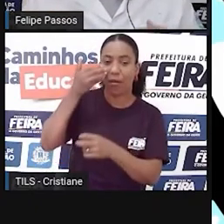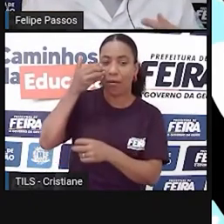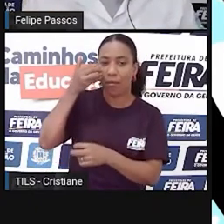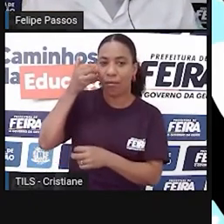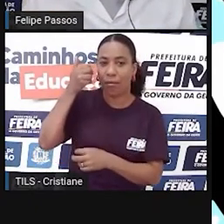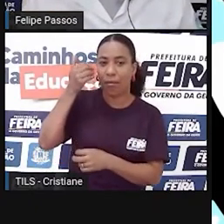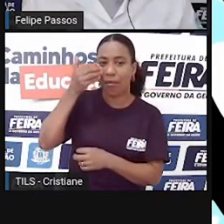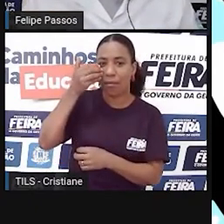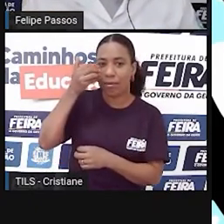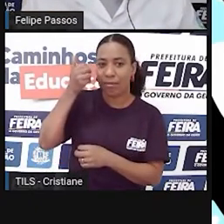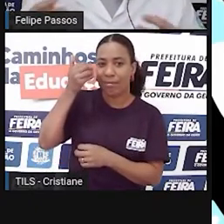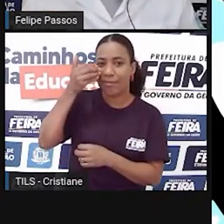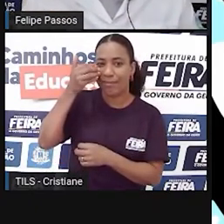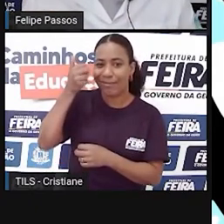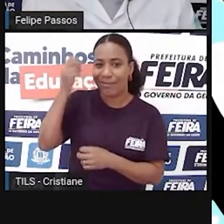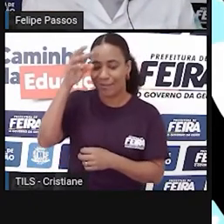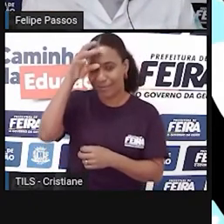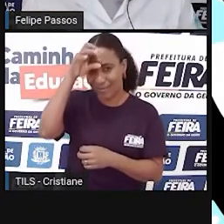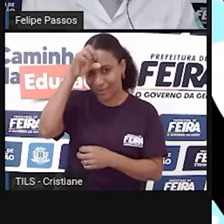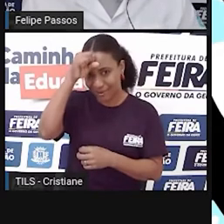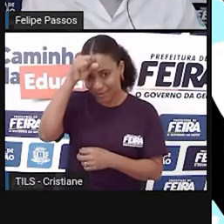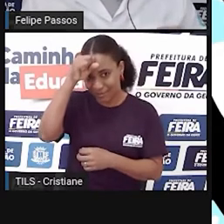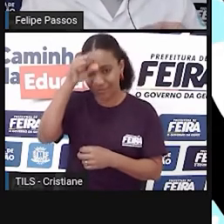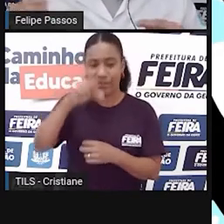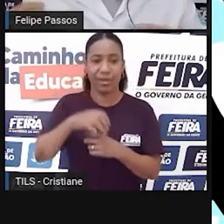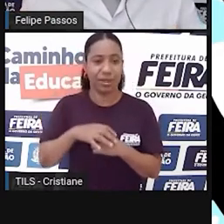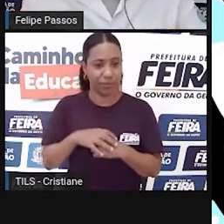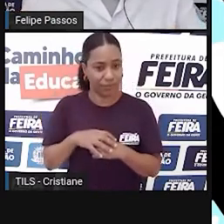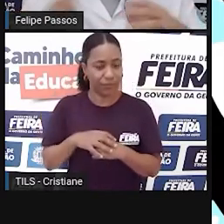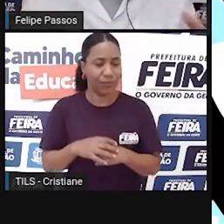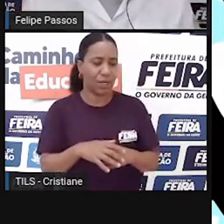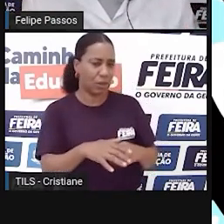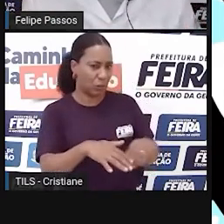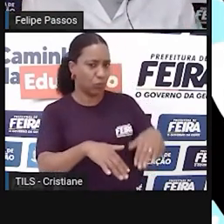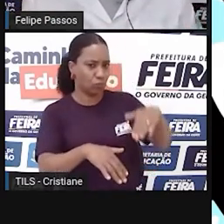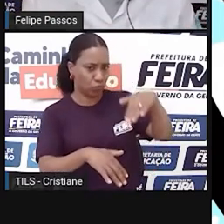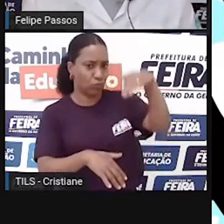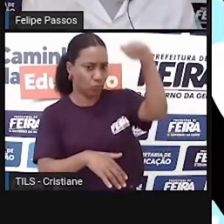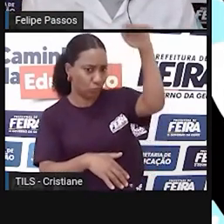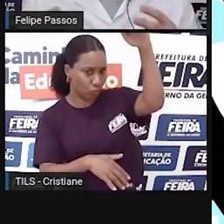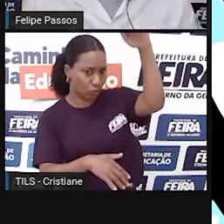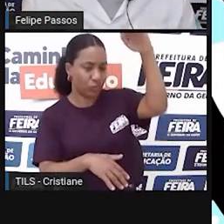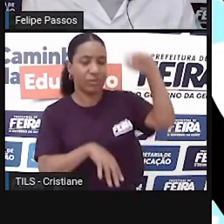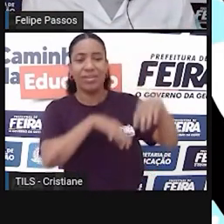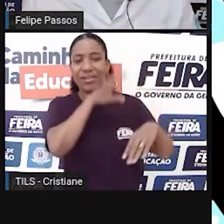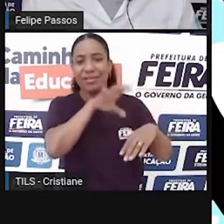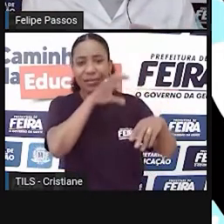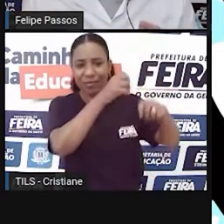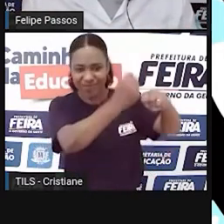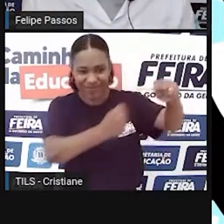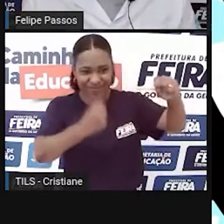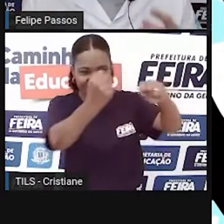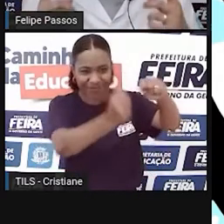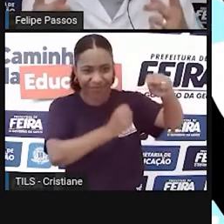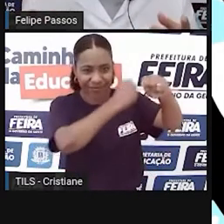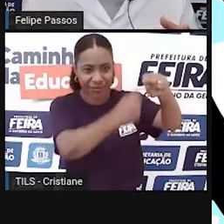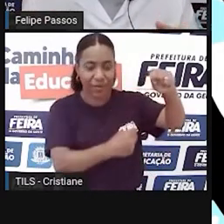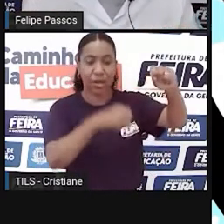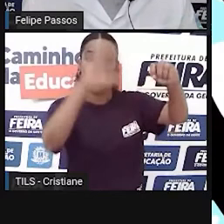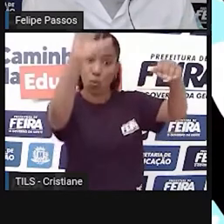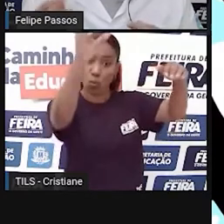estavam lá caçando, né? Tratando um animal, coletando frutas, a criança, ela ia